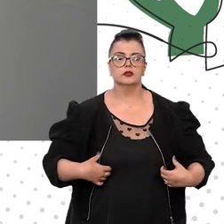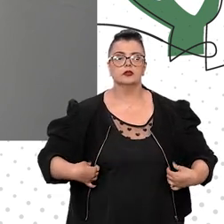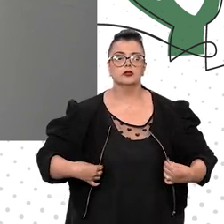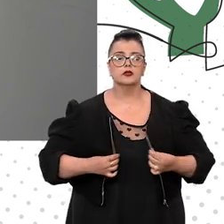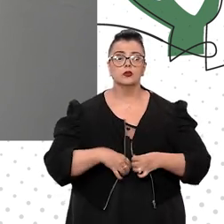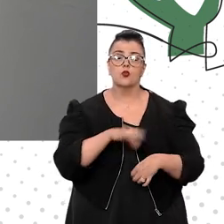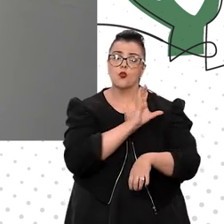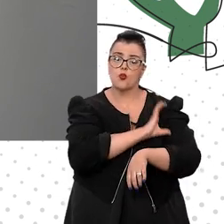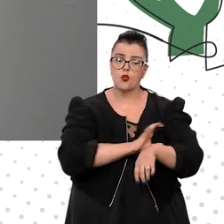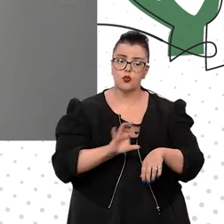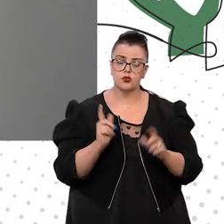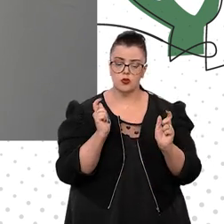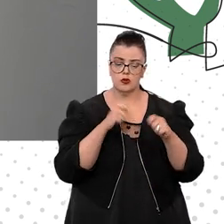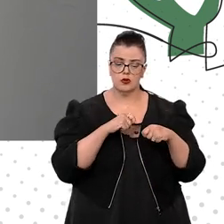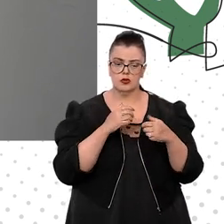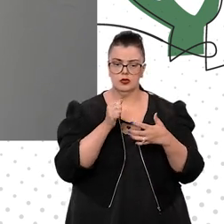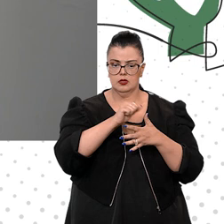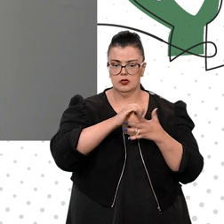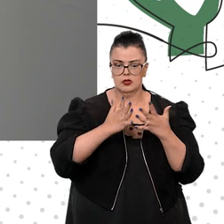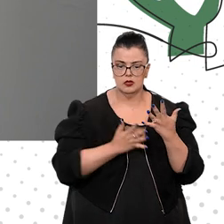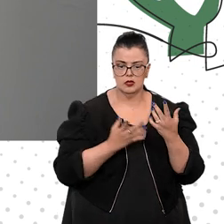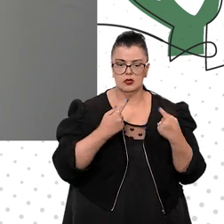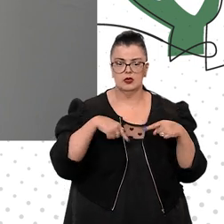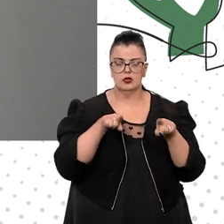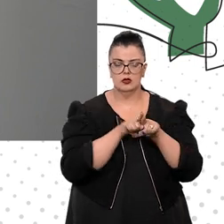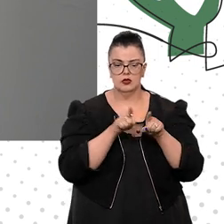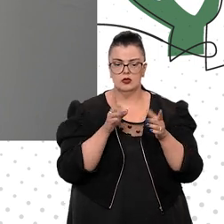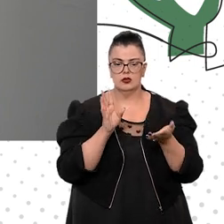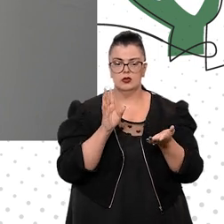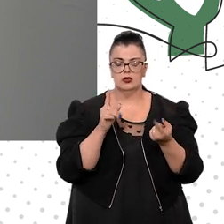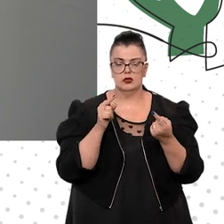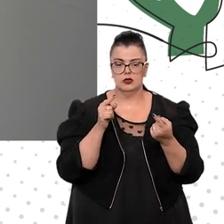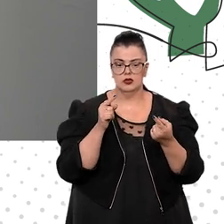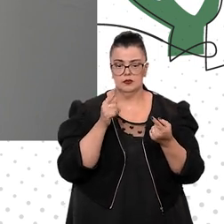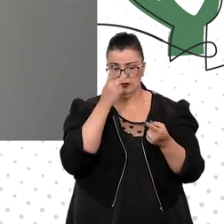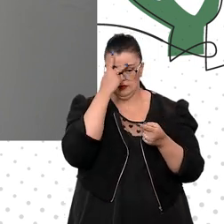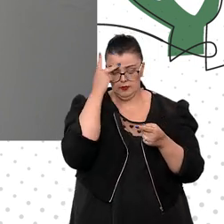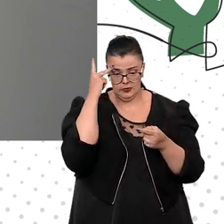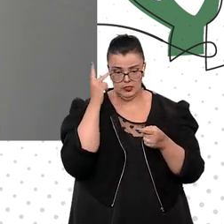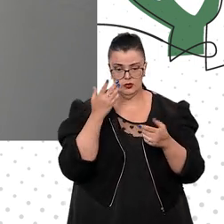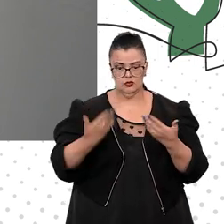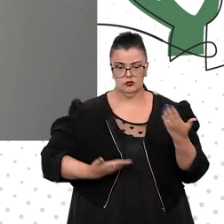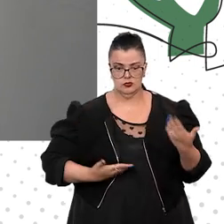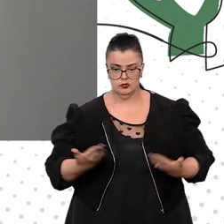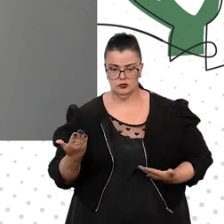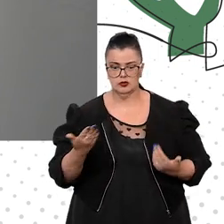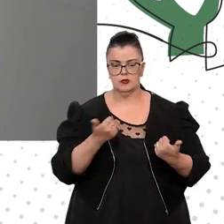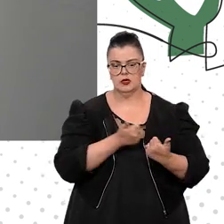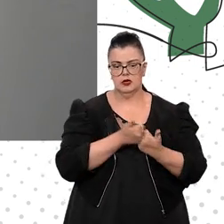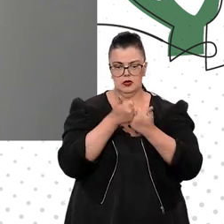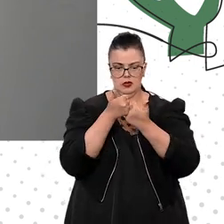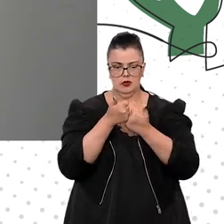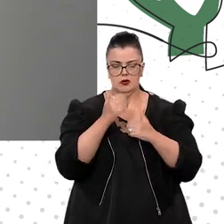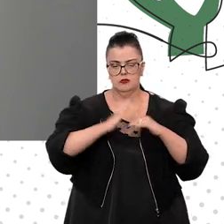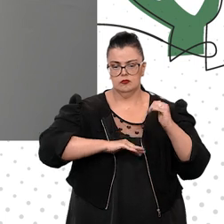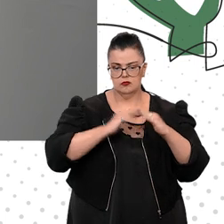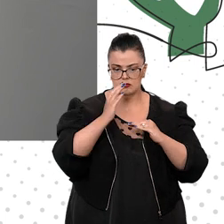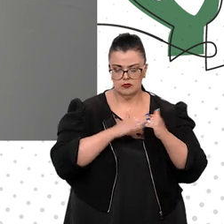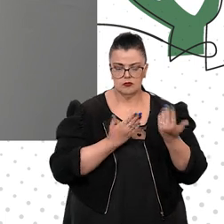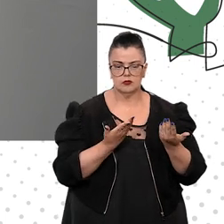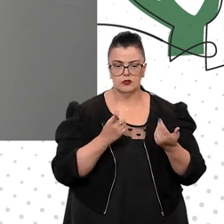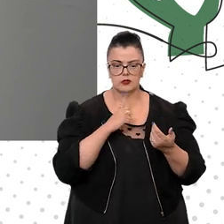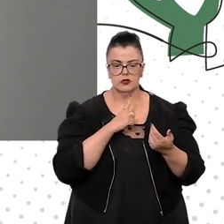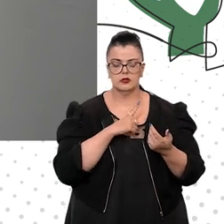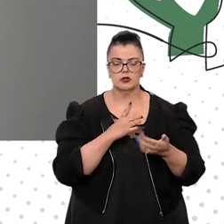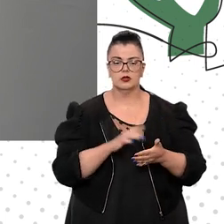de capacitação em Libras voltados para nossos servidores e colaboradores. Portanto, a atividade é absolutamente